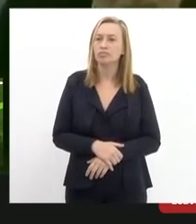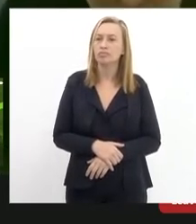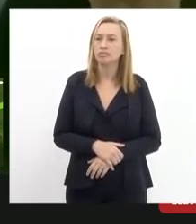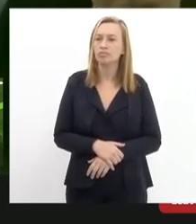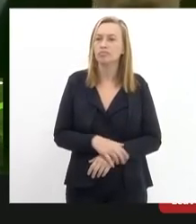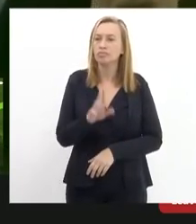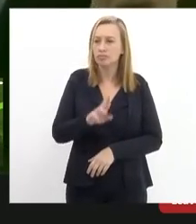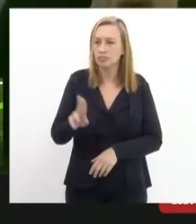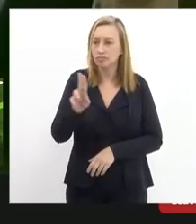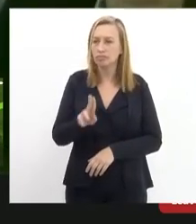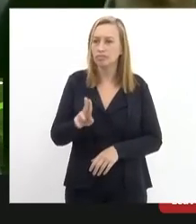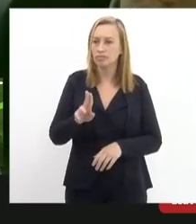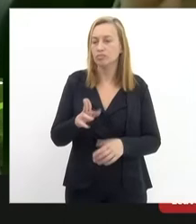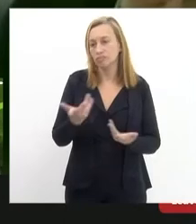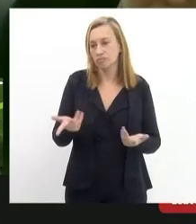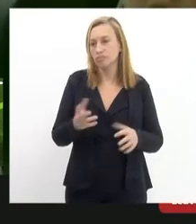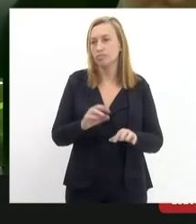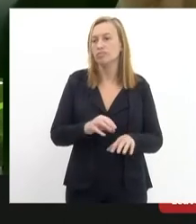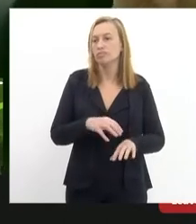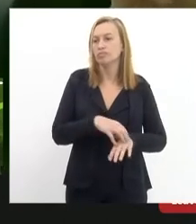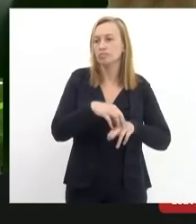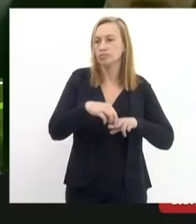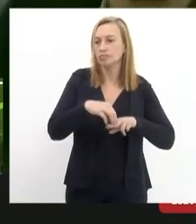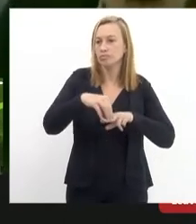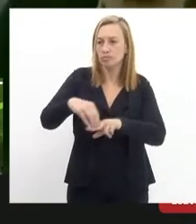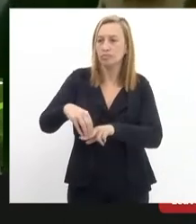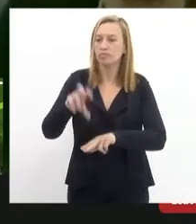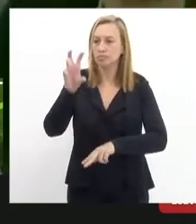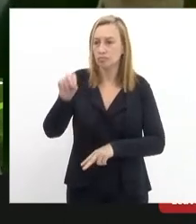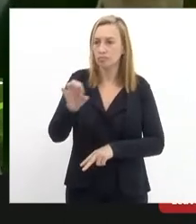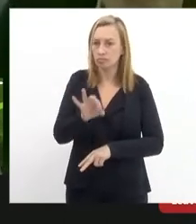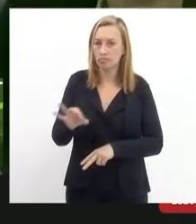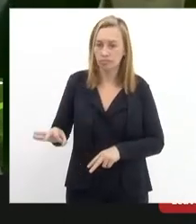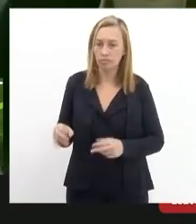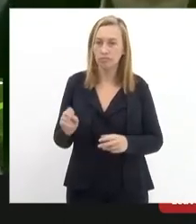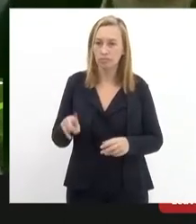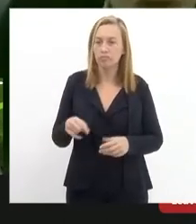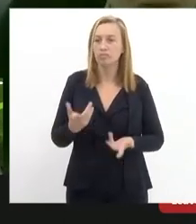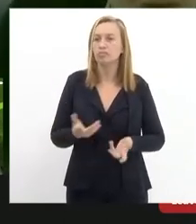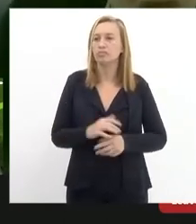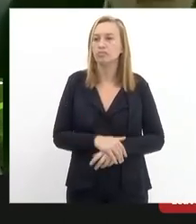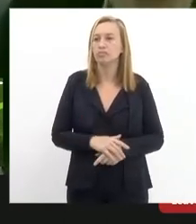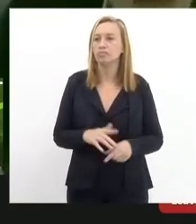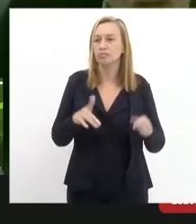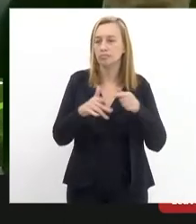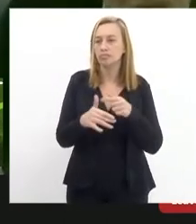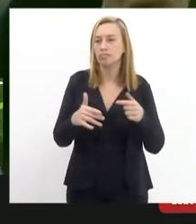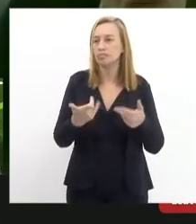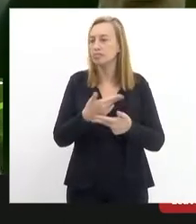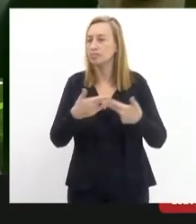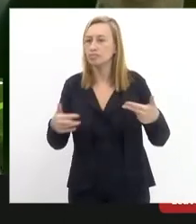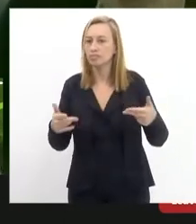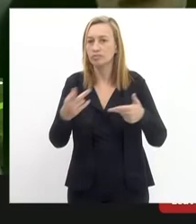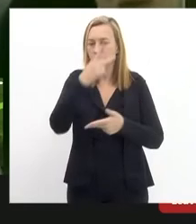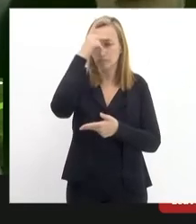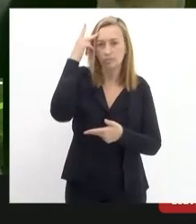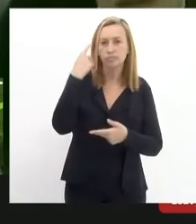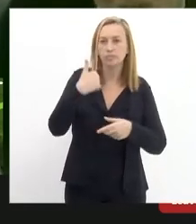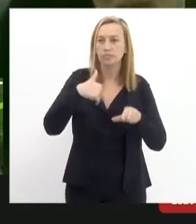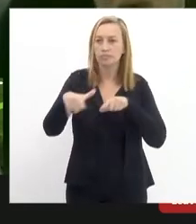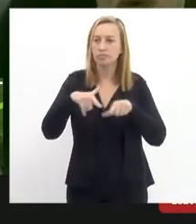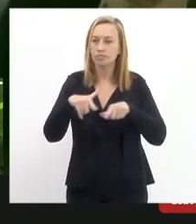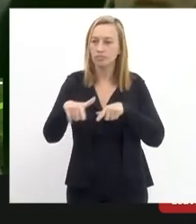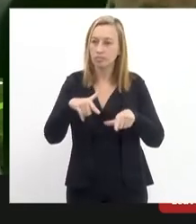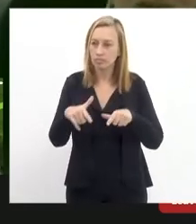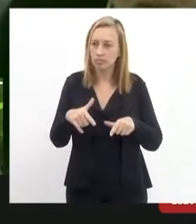em 50% o que também interfere muitos trabalhadores adotaram